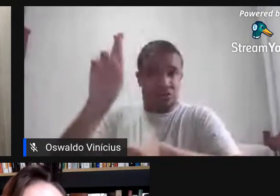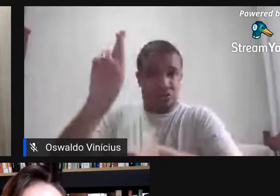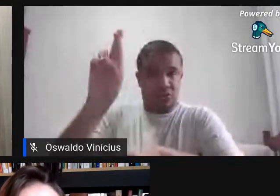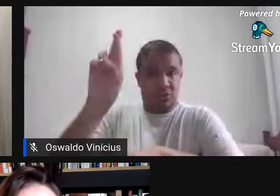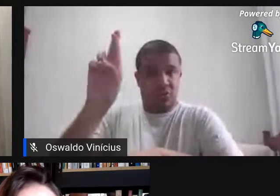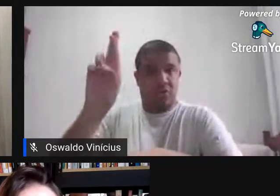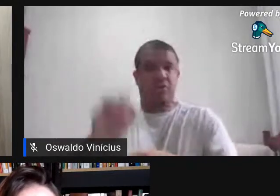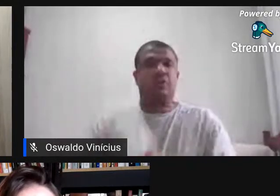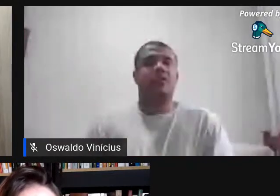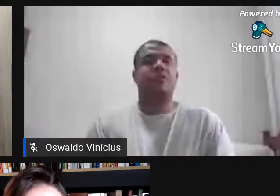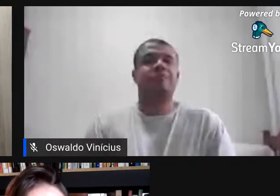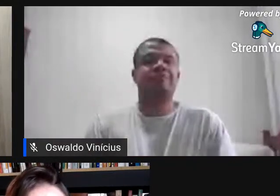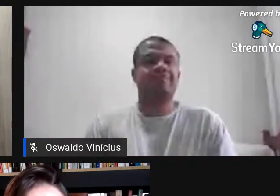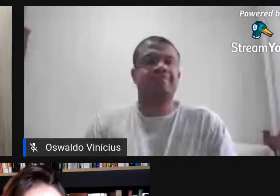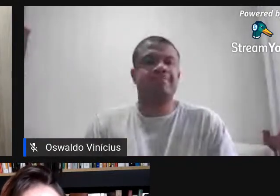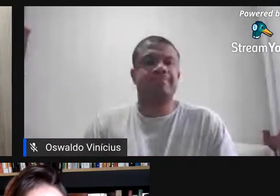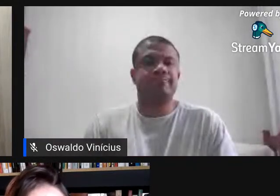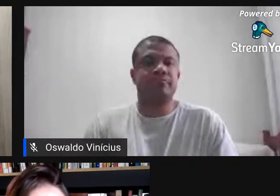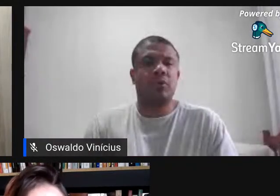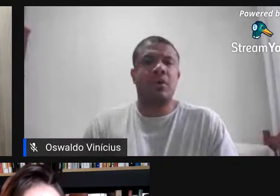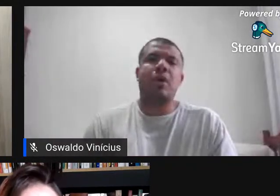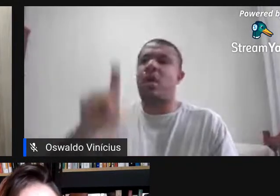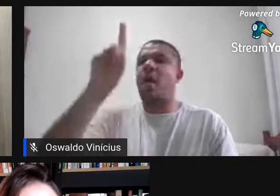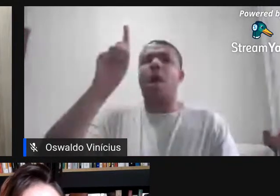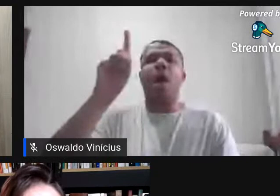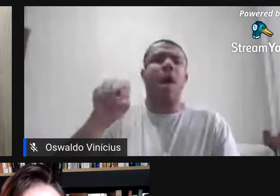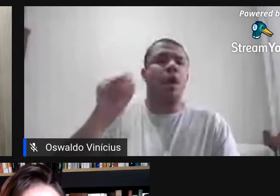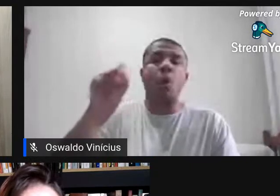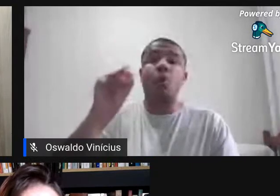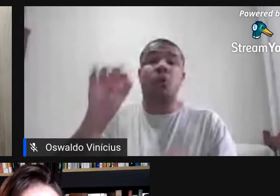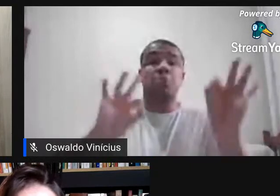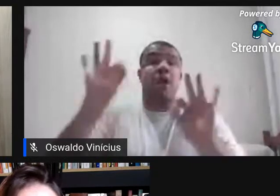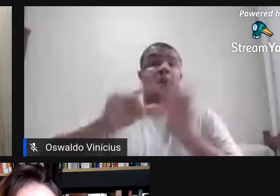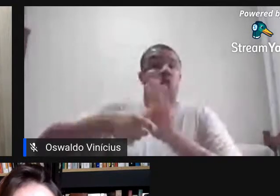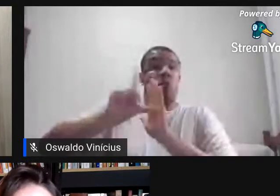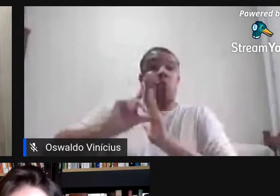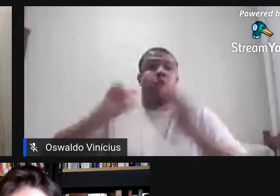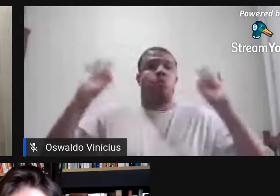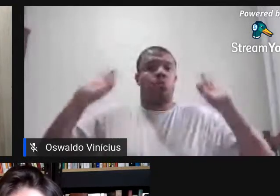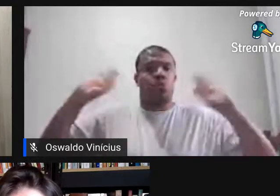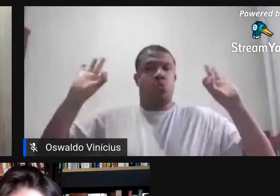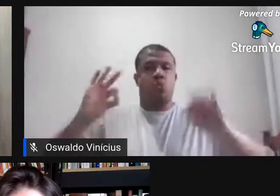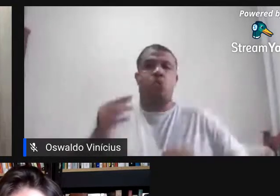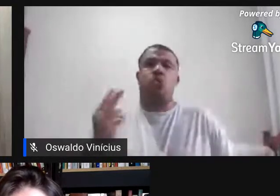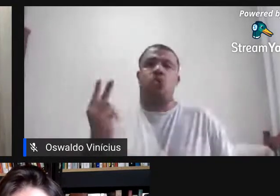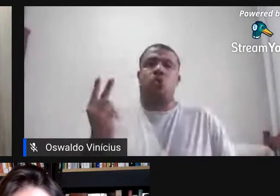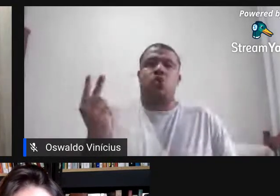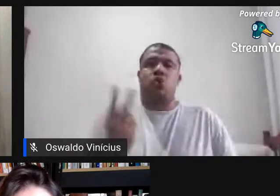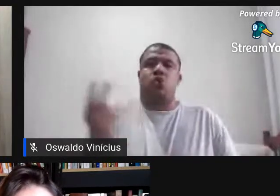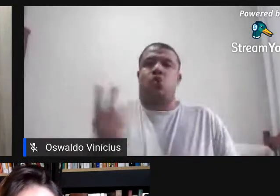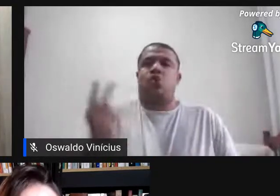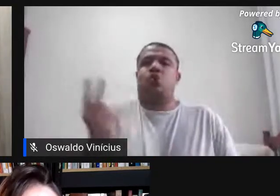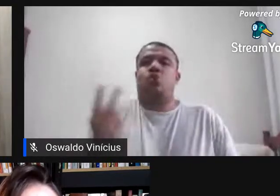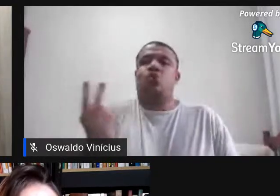foi assim, não foi bem planejado, né? Que nós duas tivéssemos as duas, né? Você quer falar um